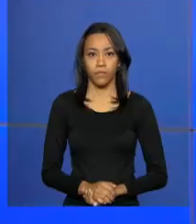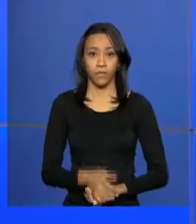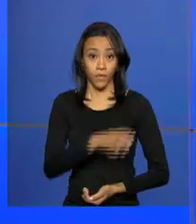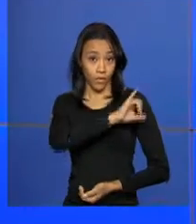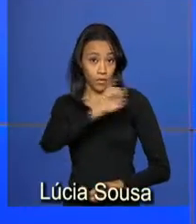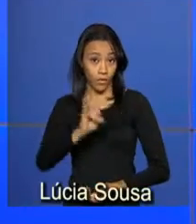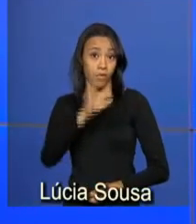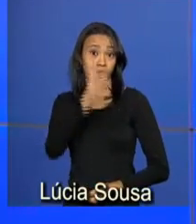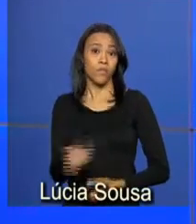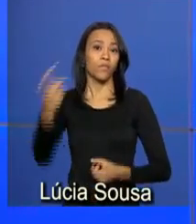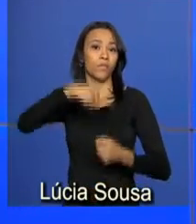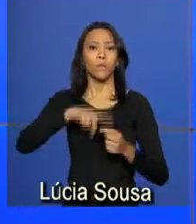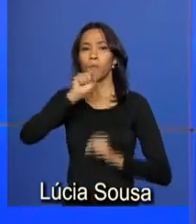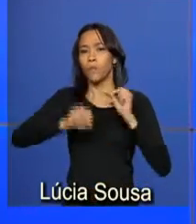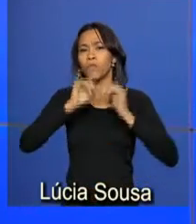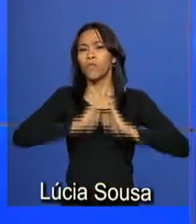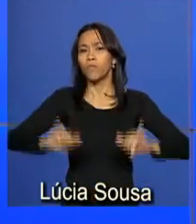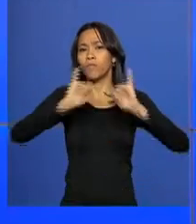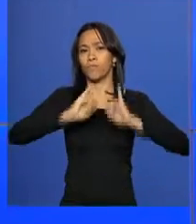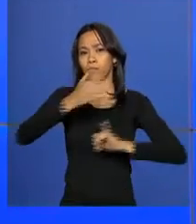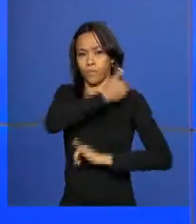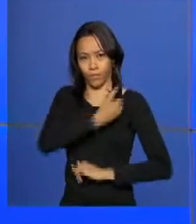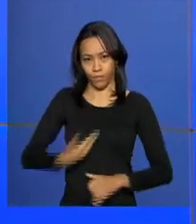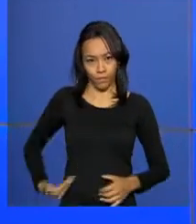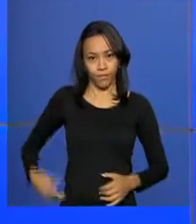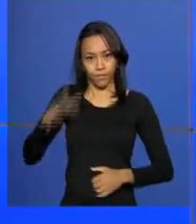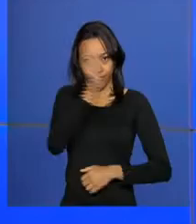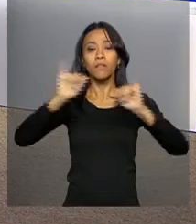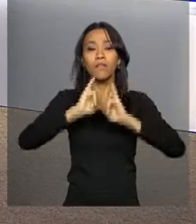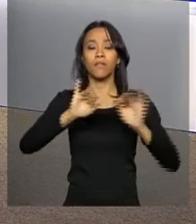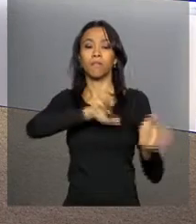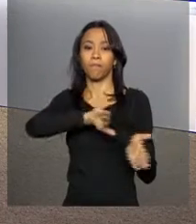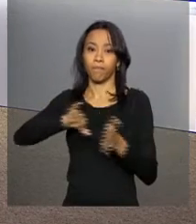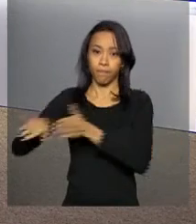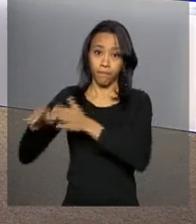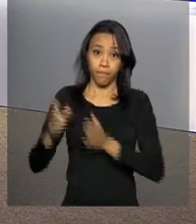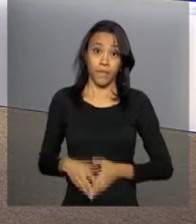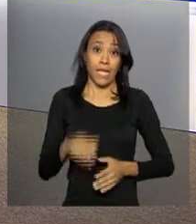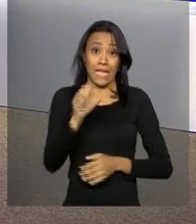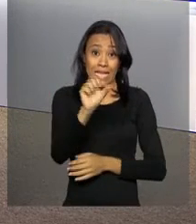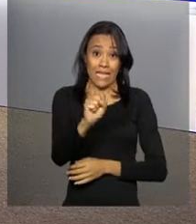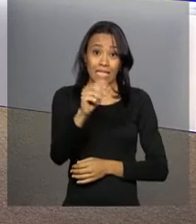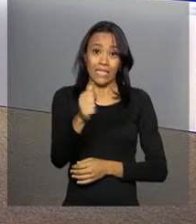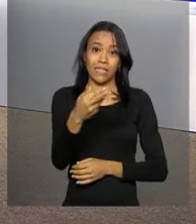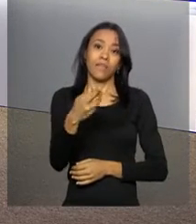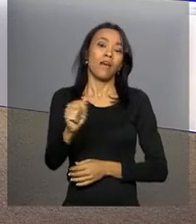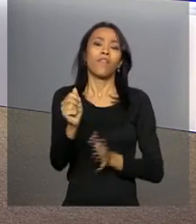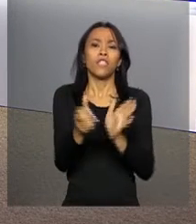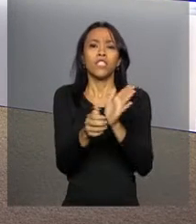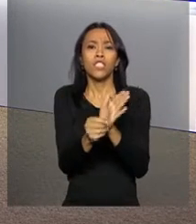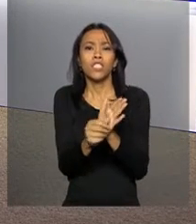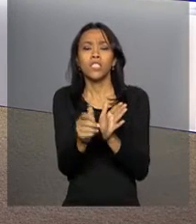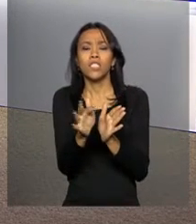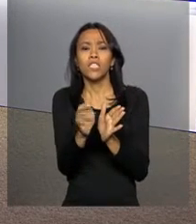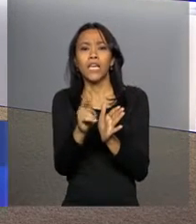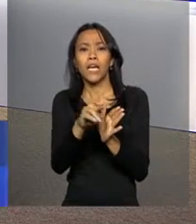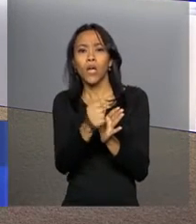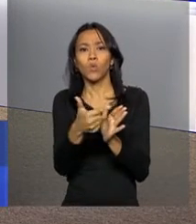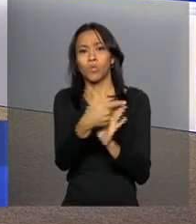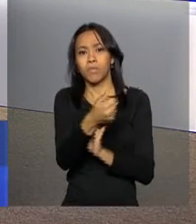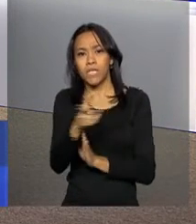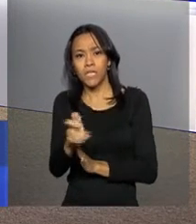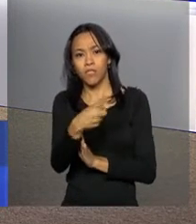Olá, voltamos com as informações do Poder Executivo Federal. A safra de grãos 2015-2016 está